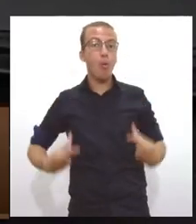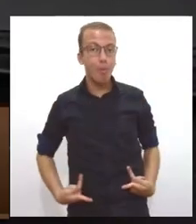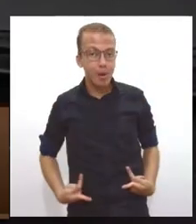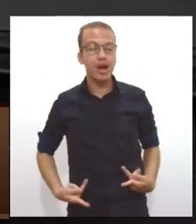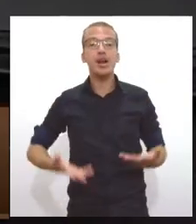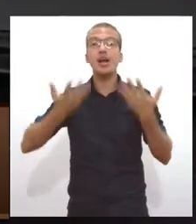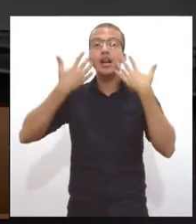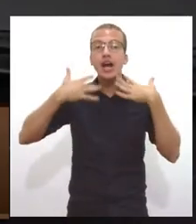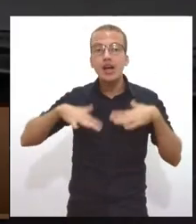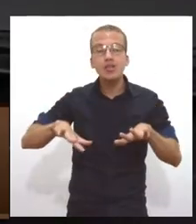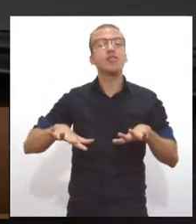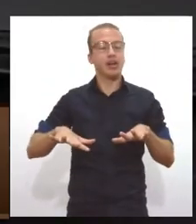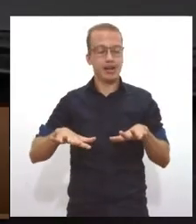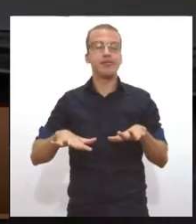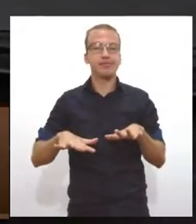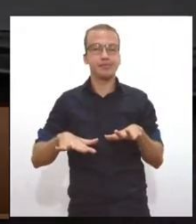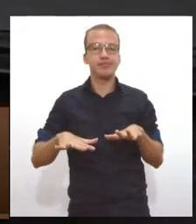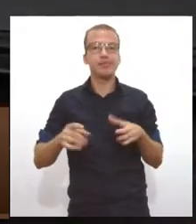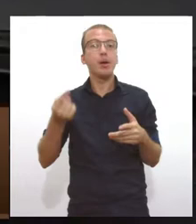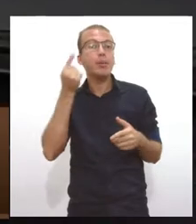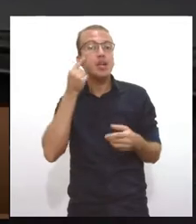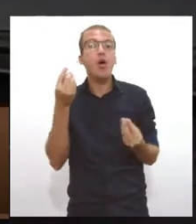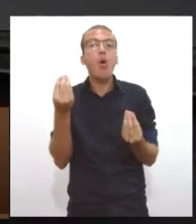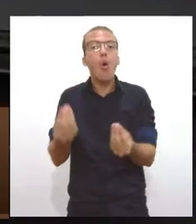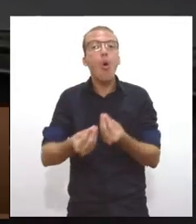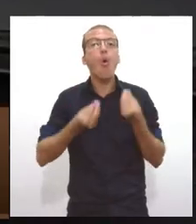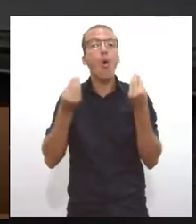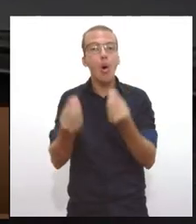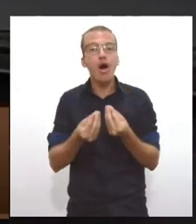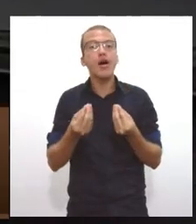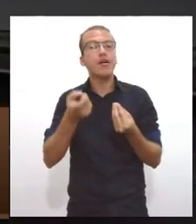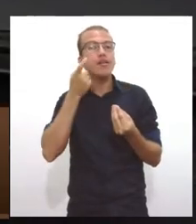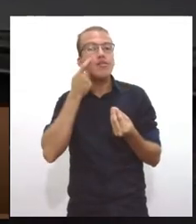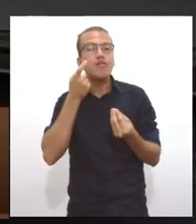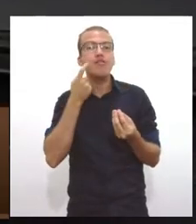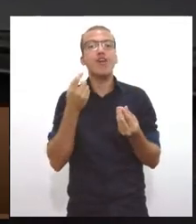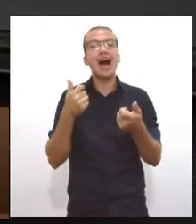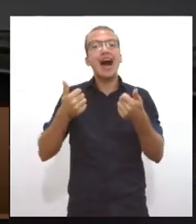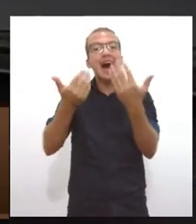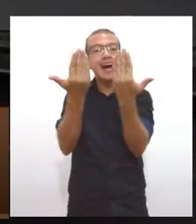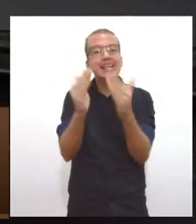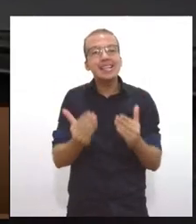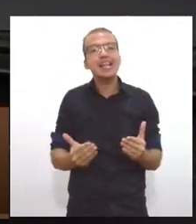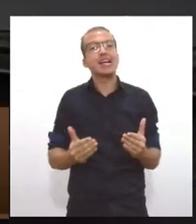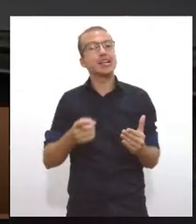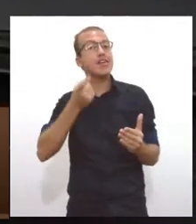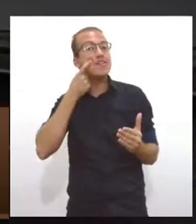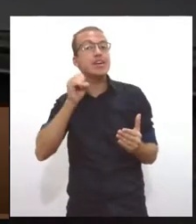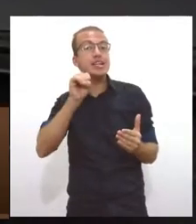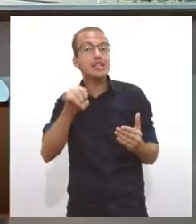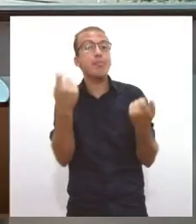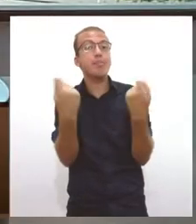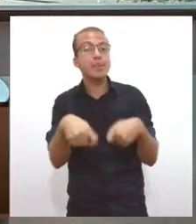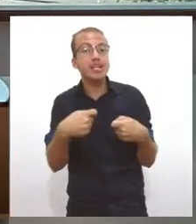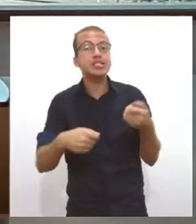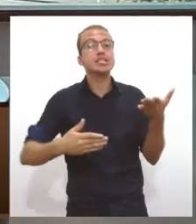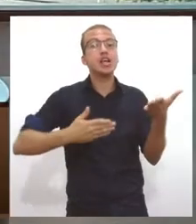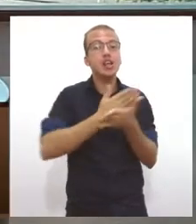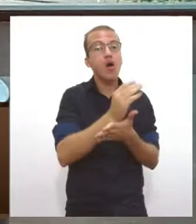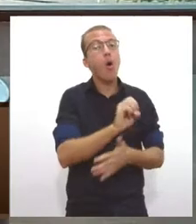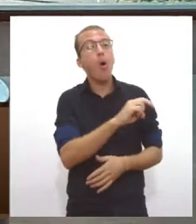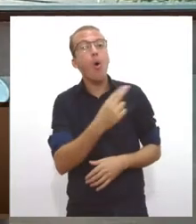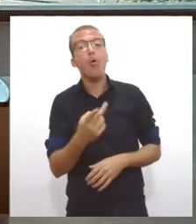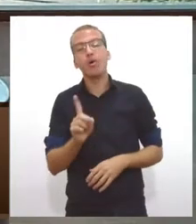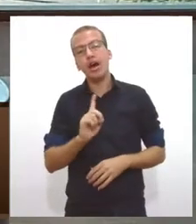lidar com isso para eu poder licenciar ou permitir uma determinada atividade ou empreendimento. Professor Daniel,